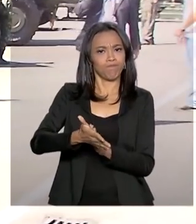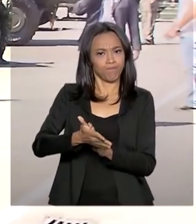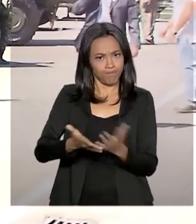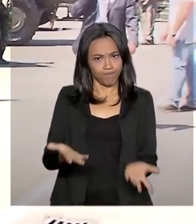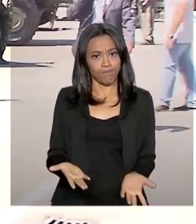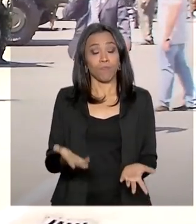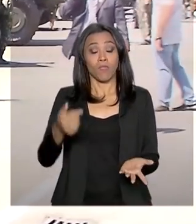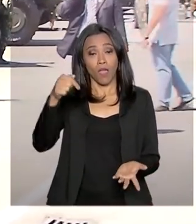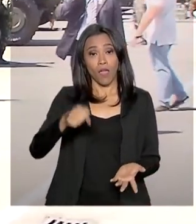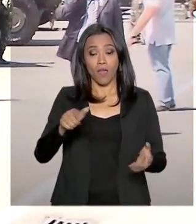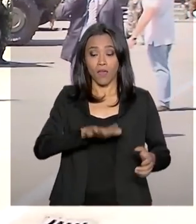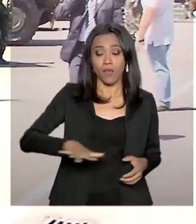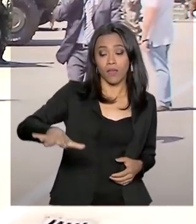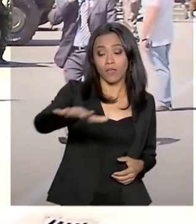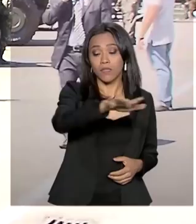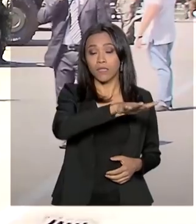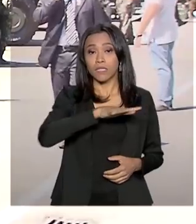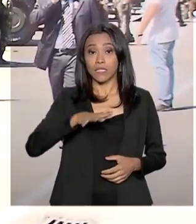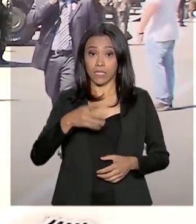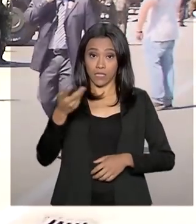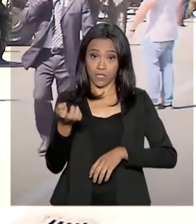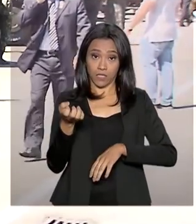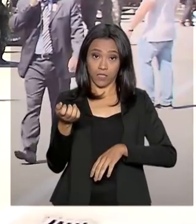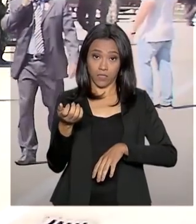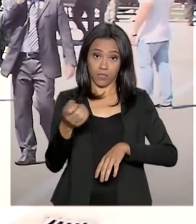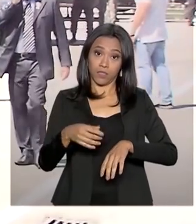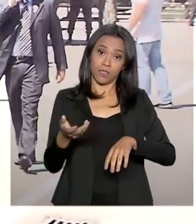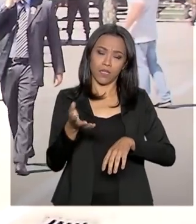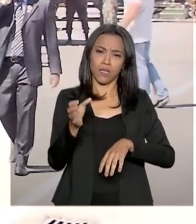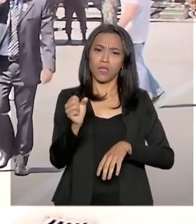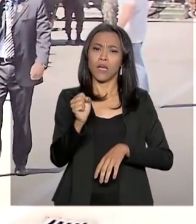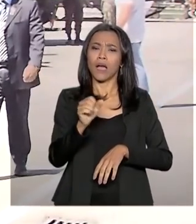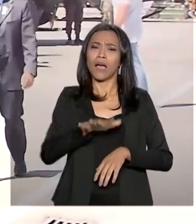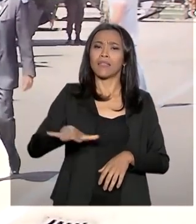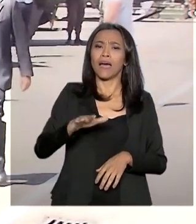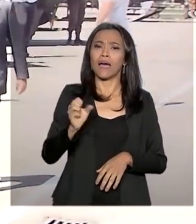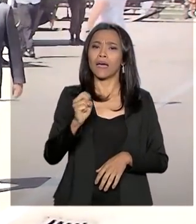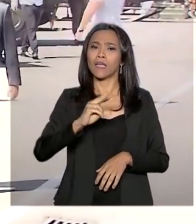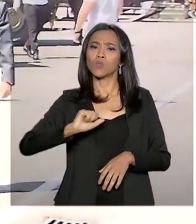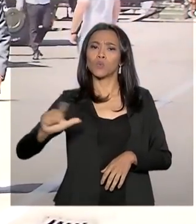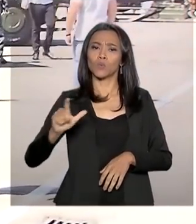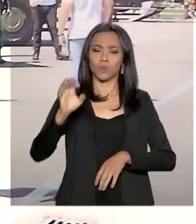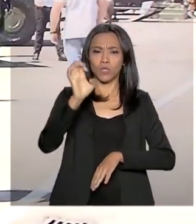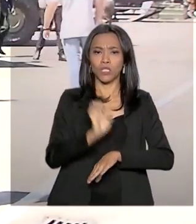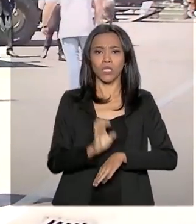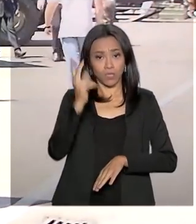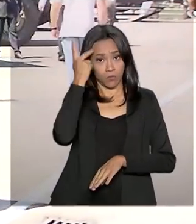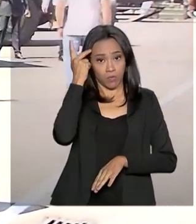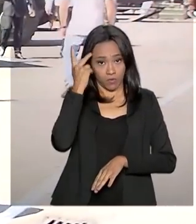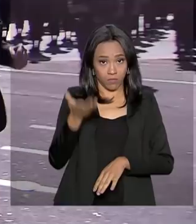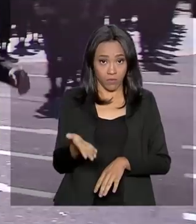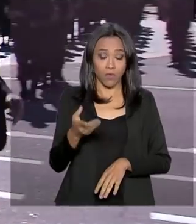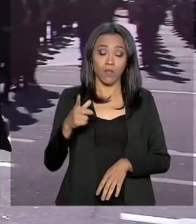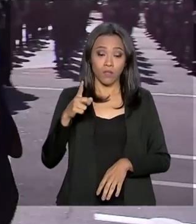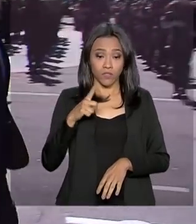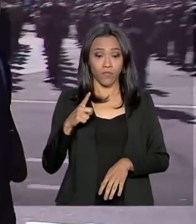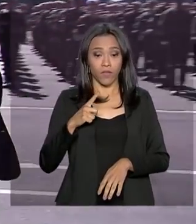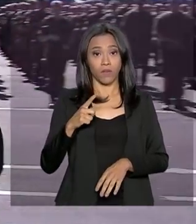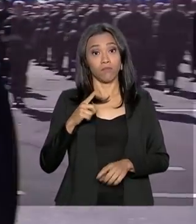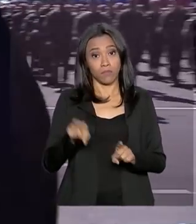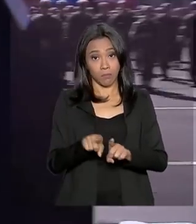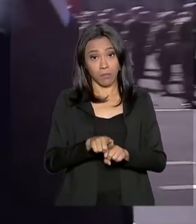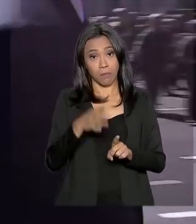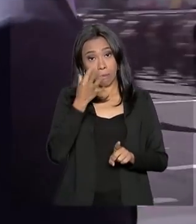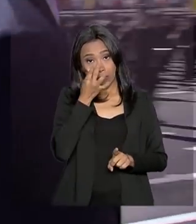fica no bairro do Ibirapuera, na zona sul da capital paulista. Além do presidente da República, estiveram presentes também